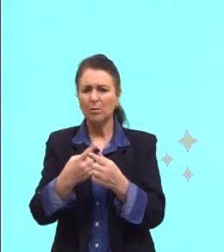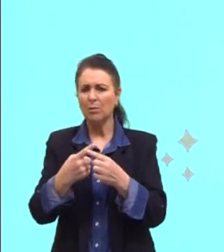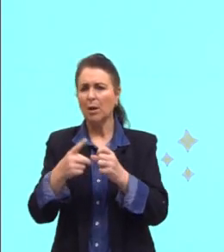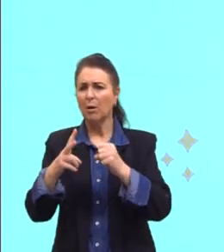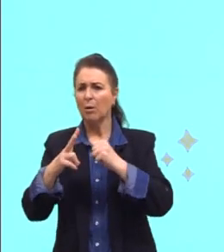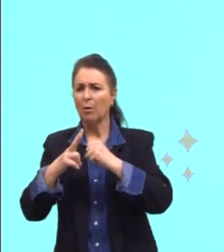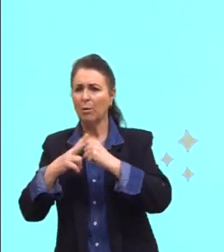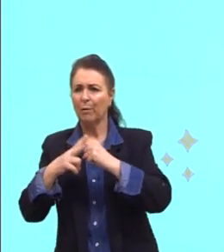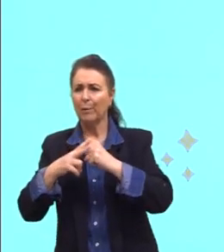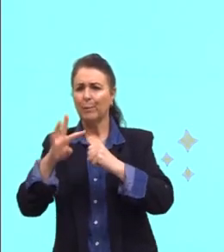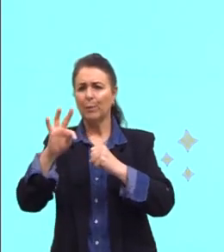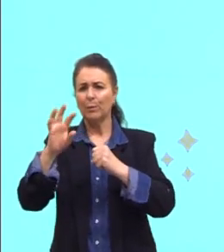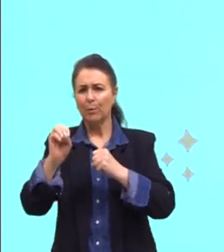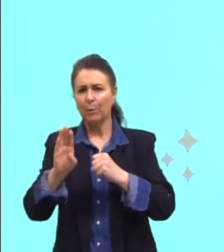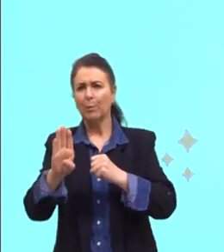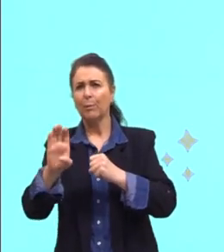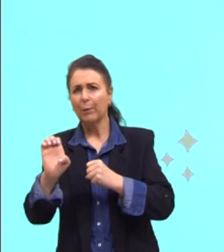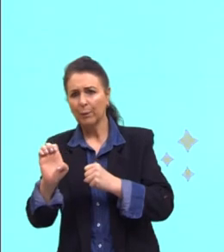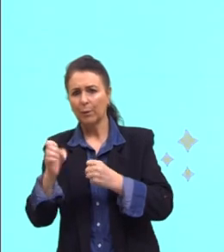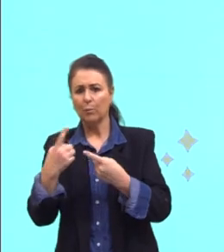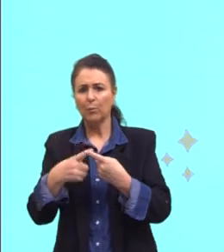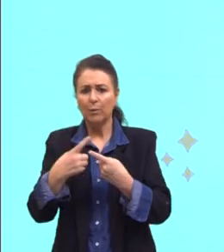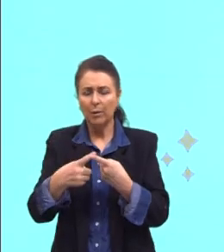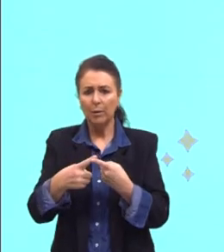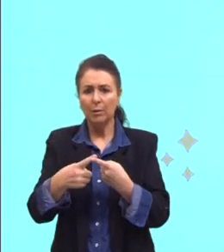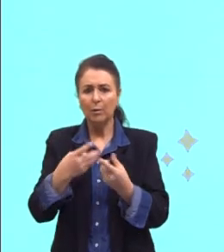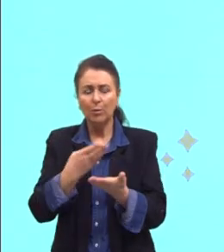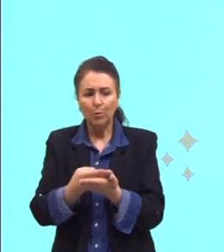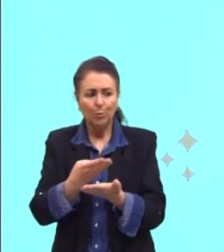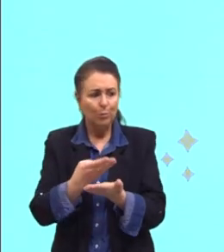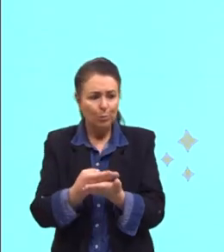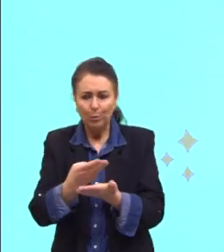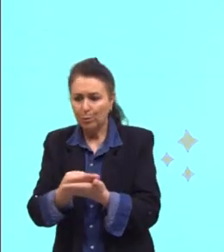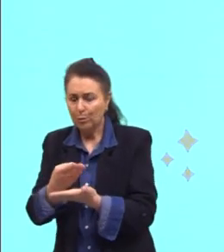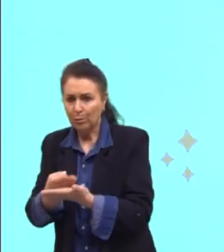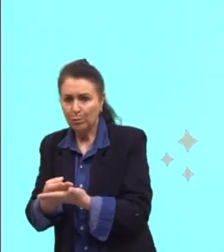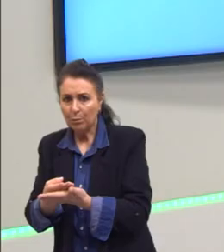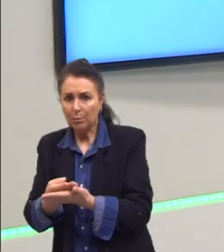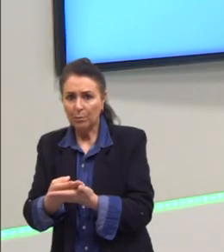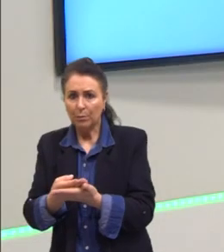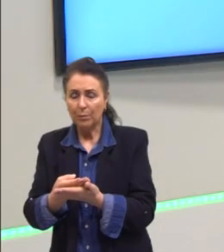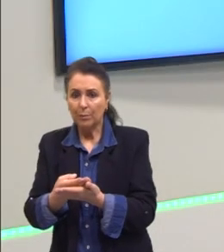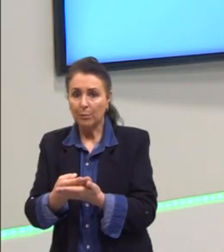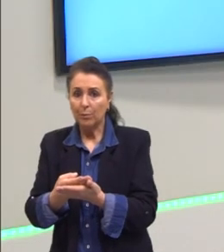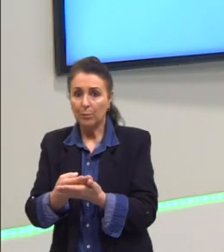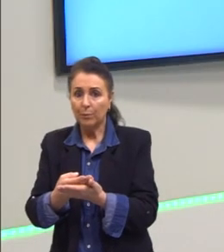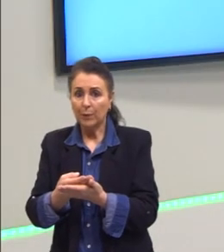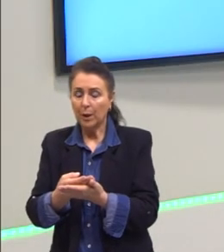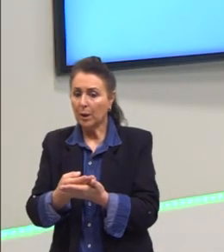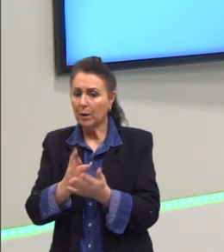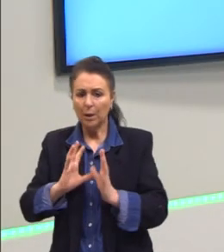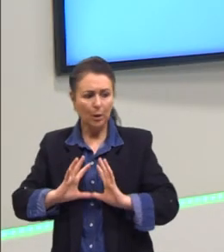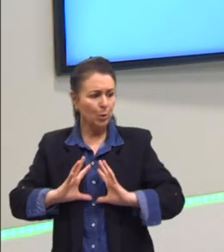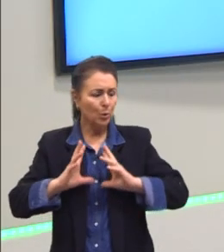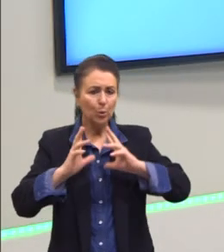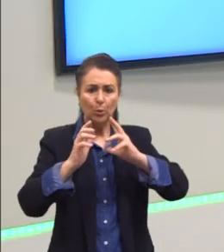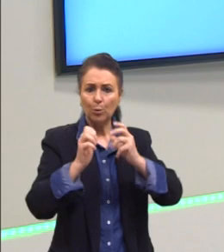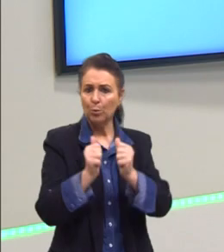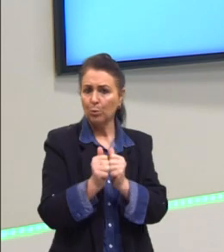be? Mas, sora, eu passo o tempo todo estudando o verbo to be. Para que serve esse verbo? Gente, o verbo to be está em tudo.